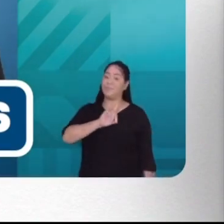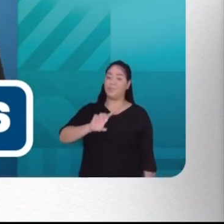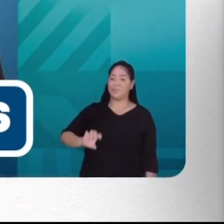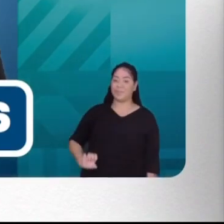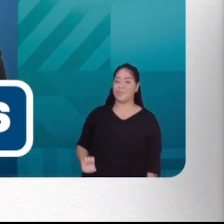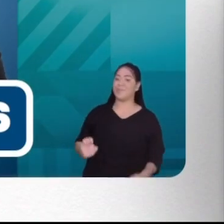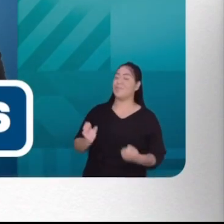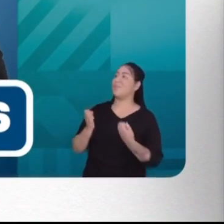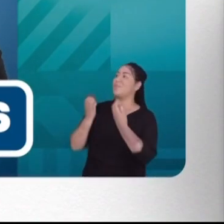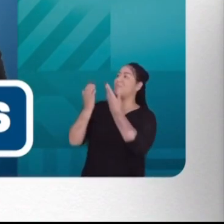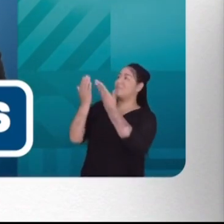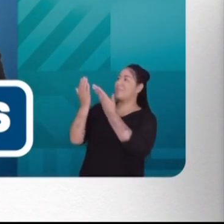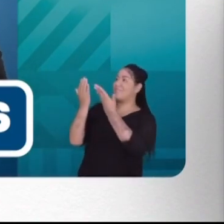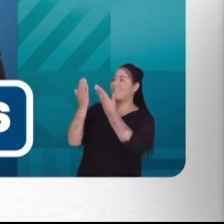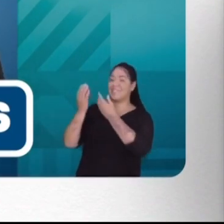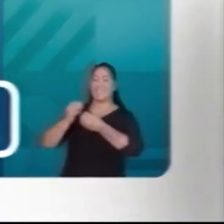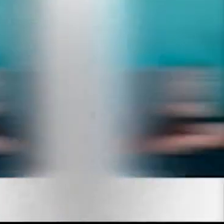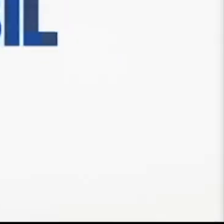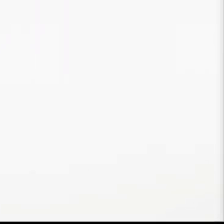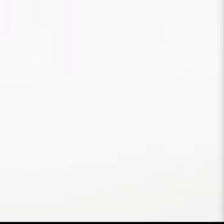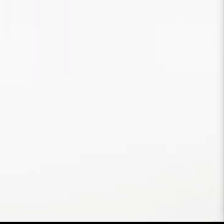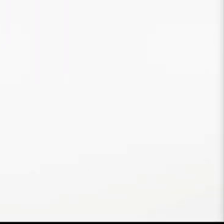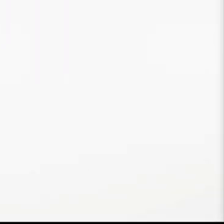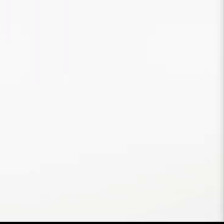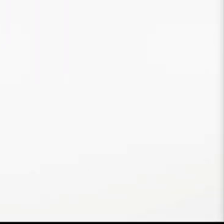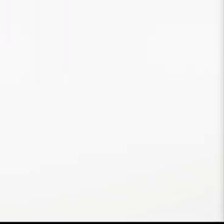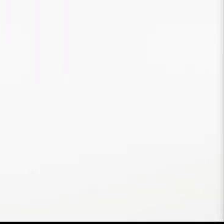estadual, vote 44156.